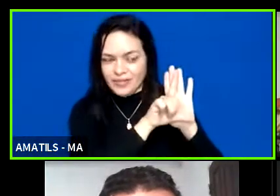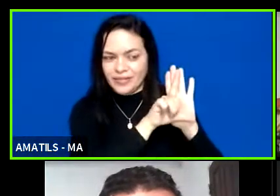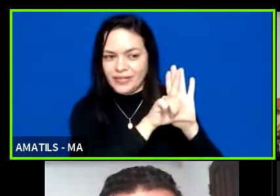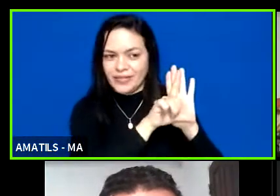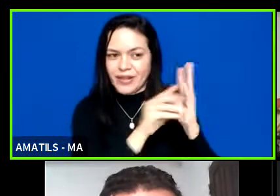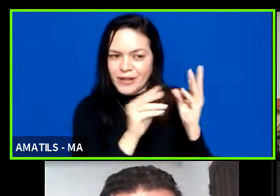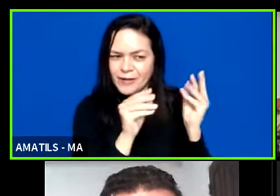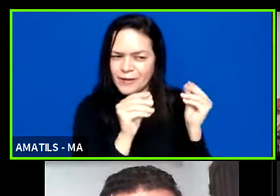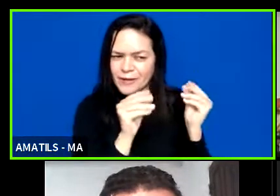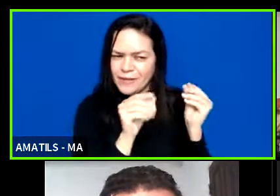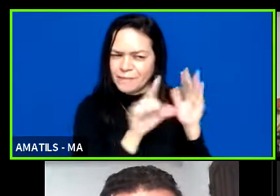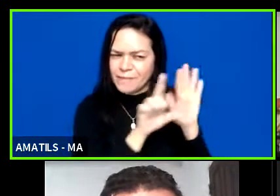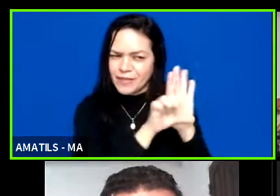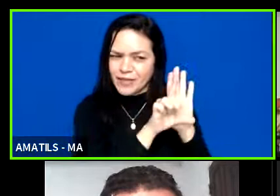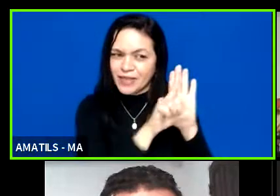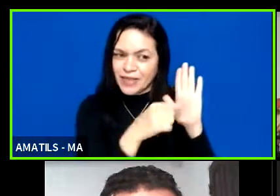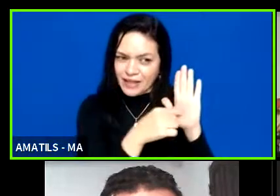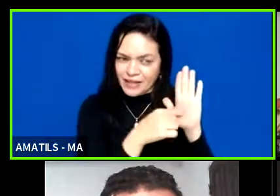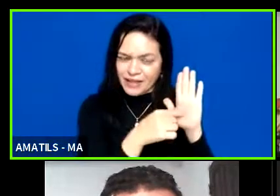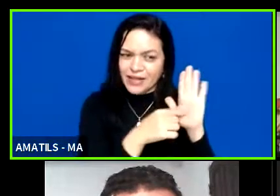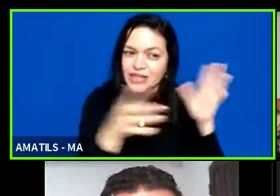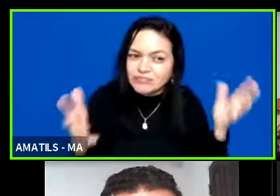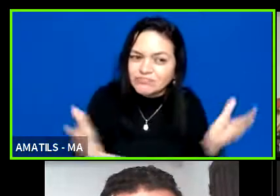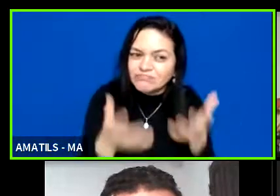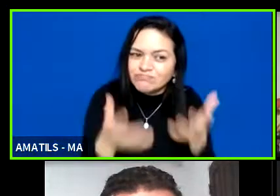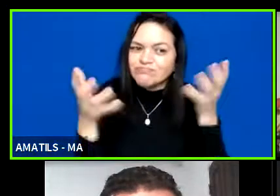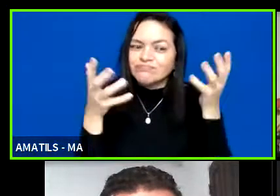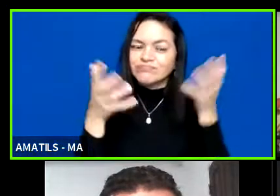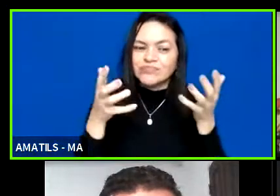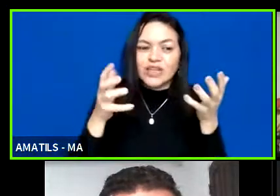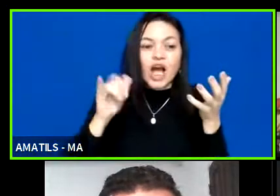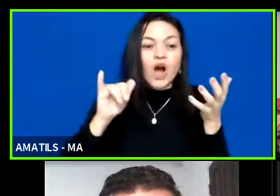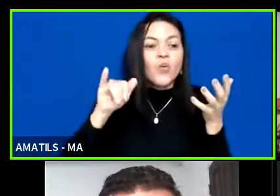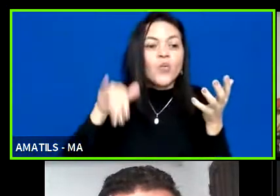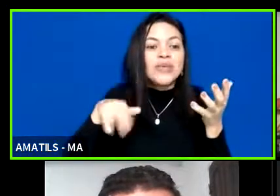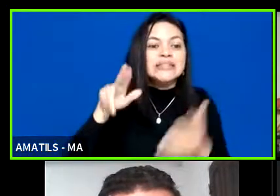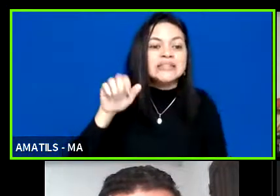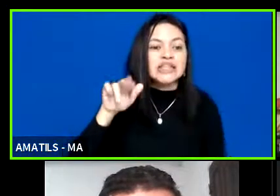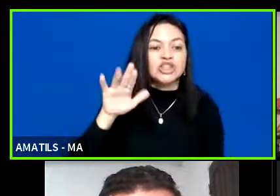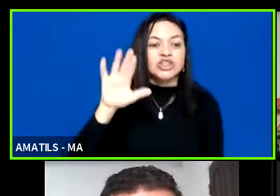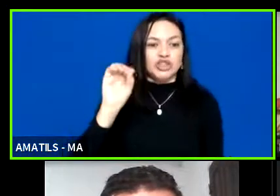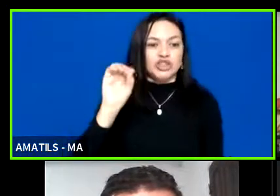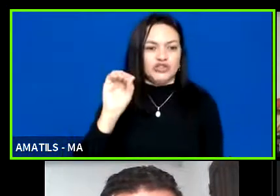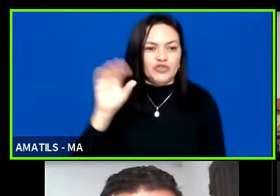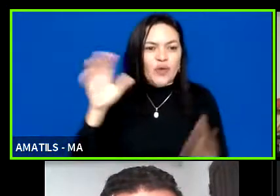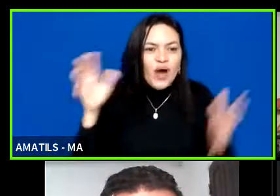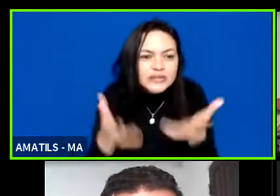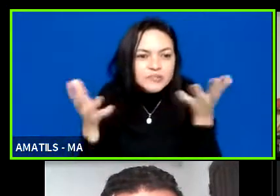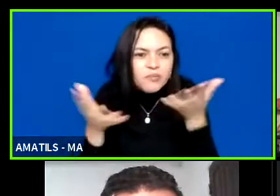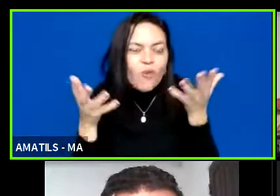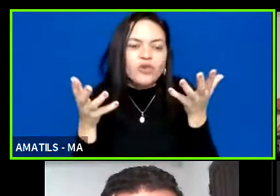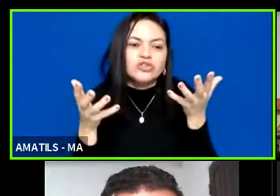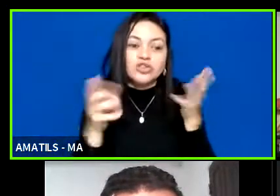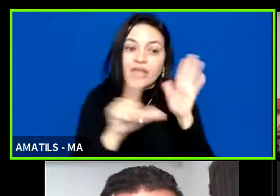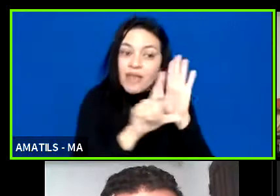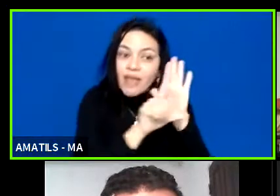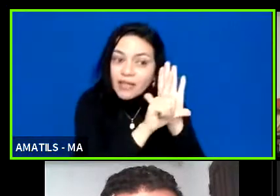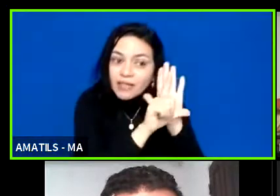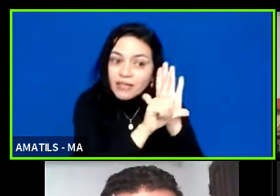que trata do incentivo, eu fomento o incentivo ao esporte, e essa lei é o caminho mais